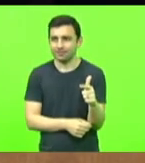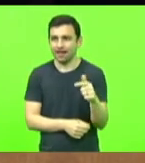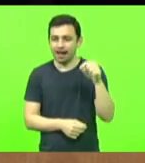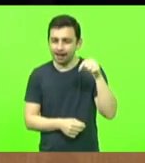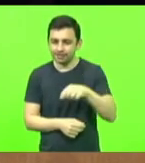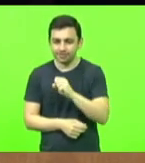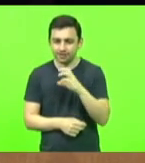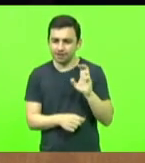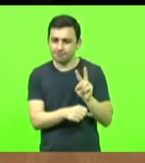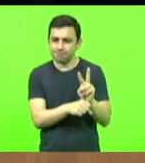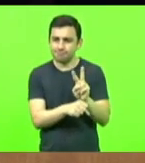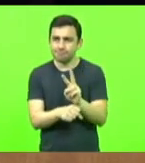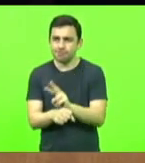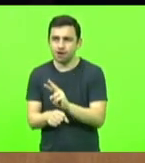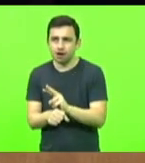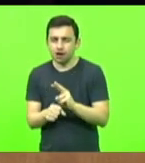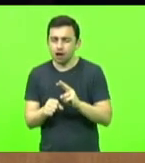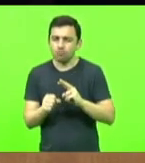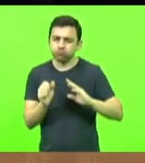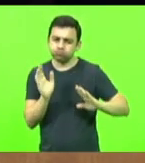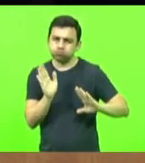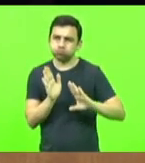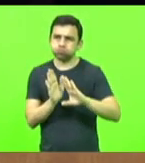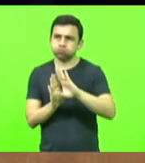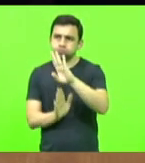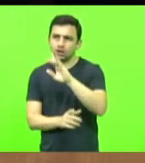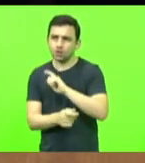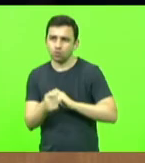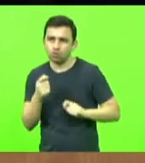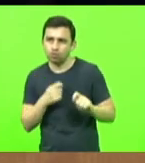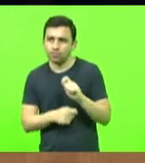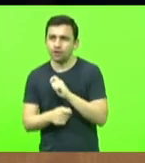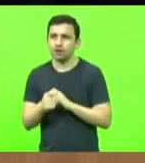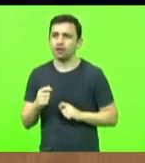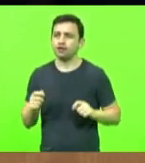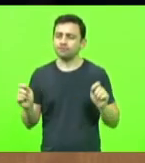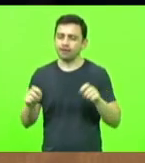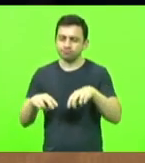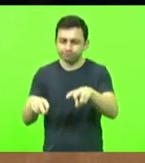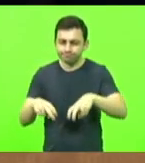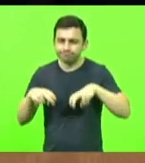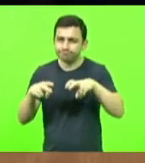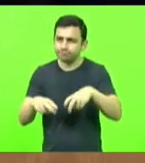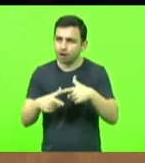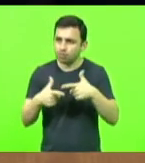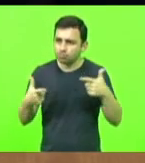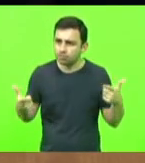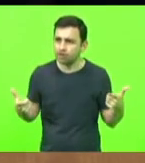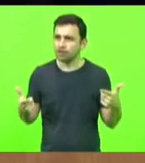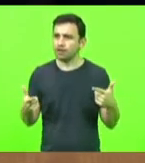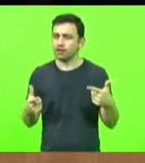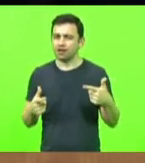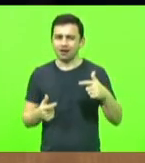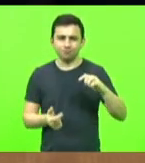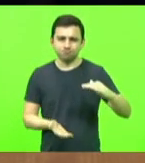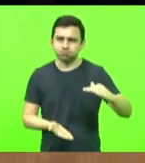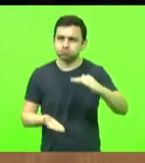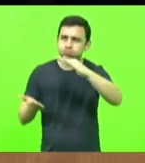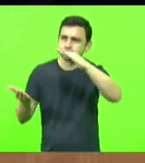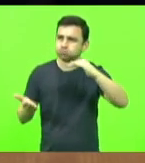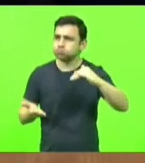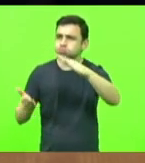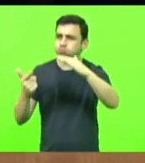mantendo o crescimento econômico, expandindo o agronegócio, aumentando as exportações de produtos